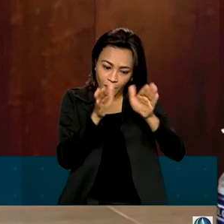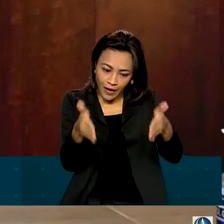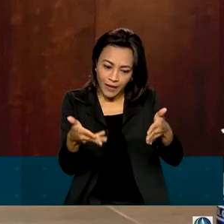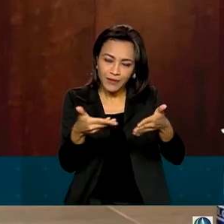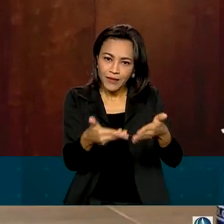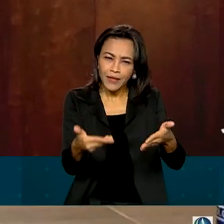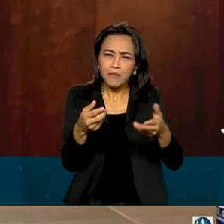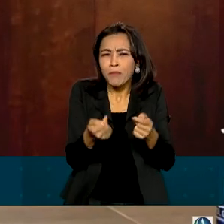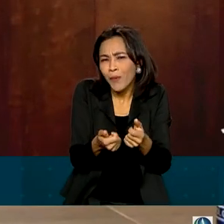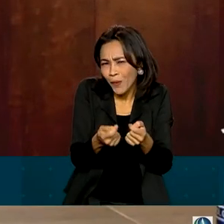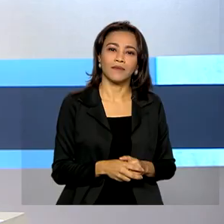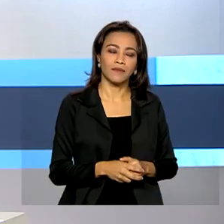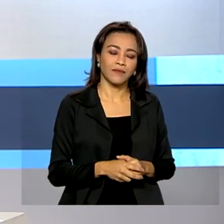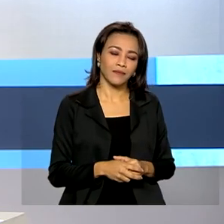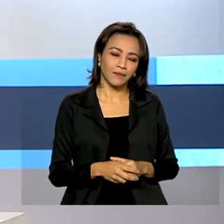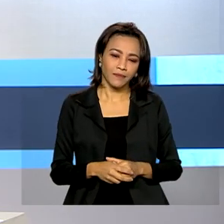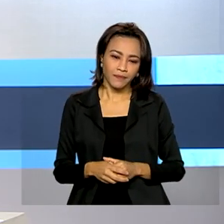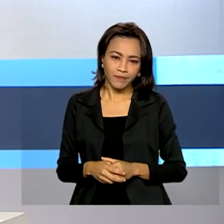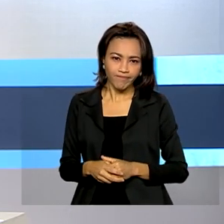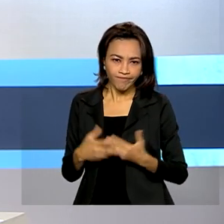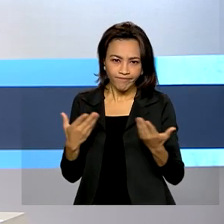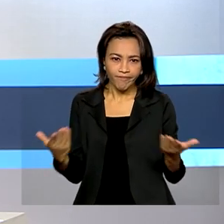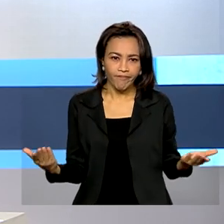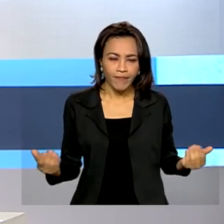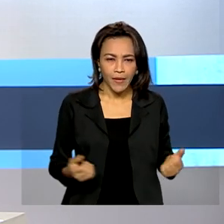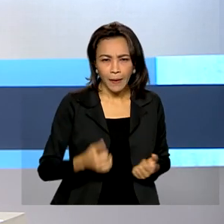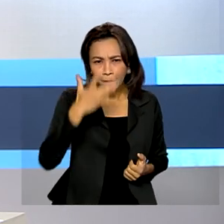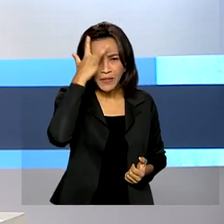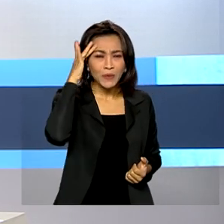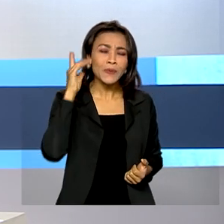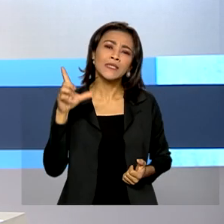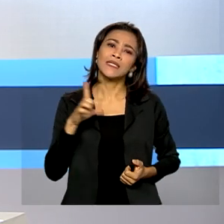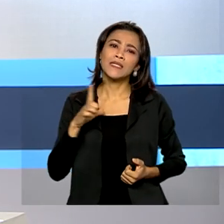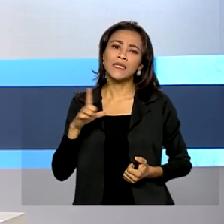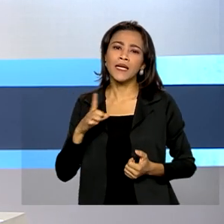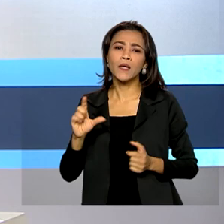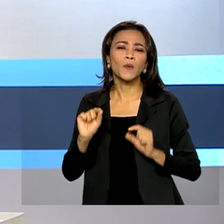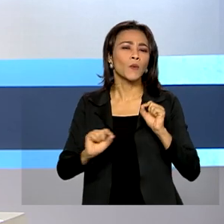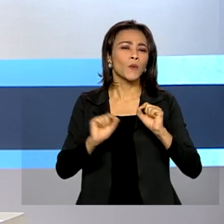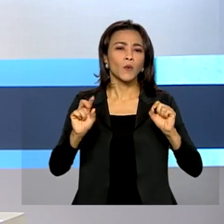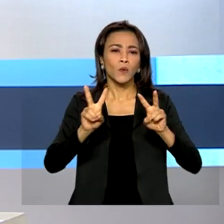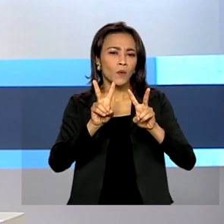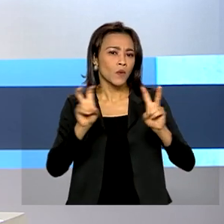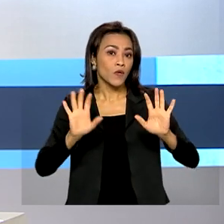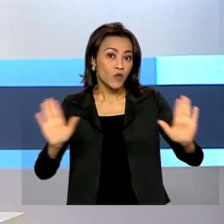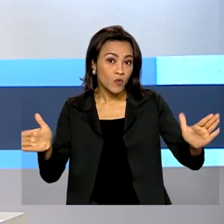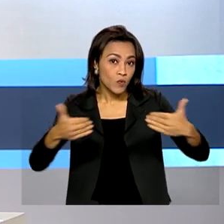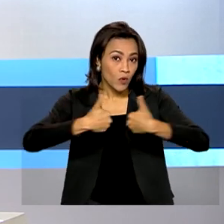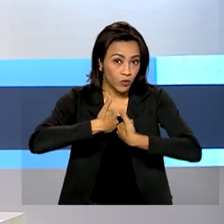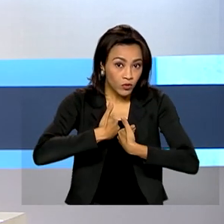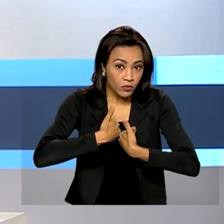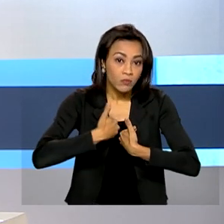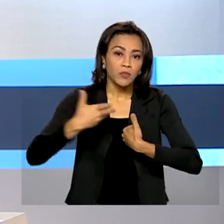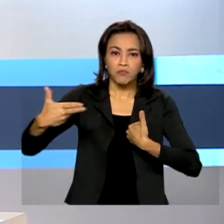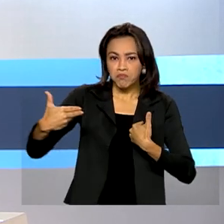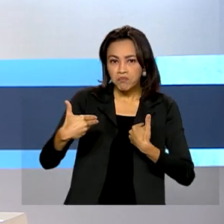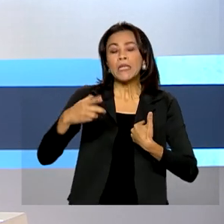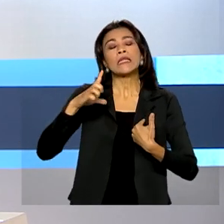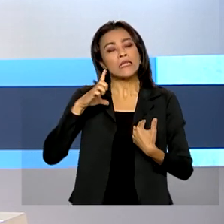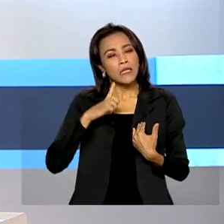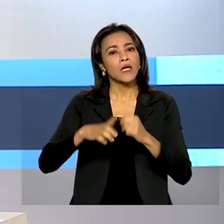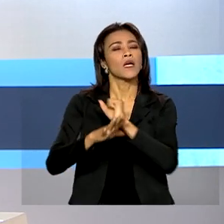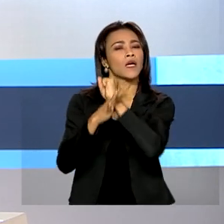em poucos produtos. Pessoas com transtornos globais do desenvolvimento, como o autismo, têm